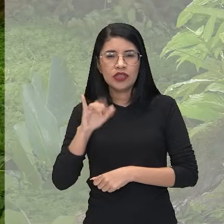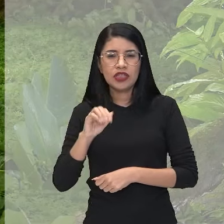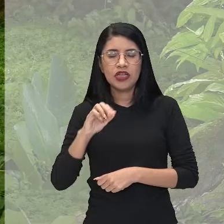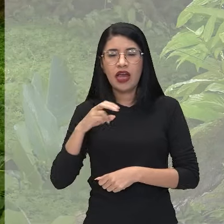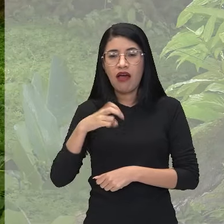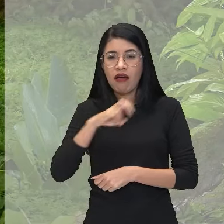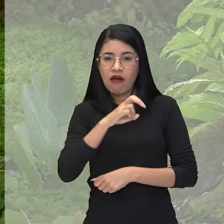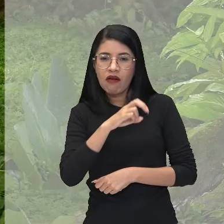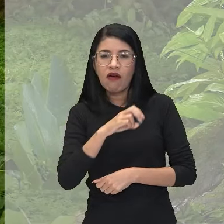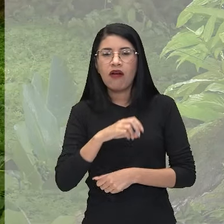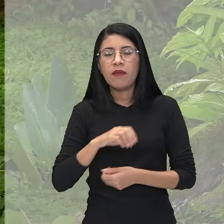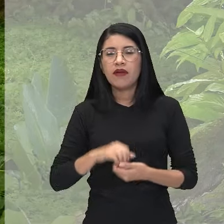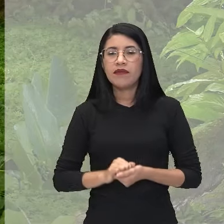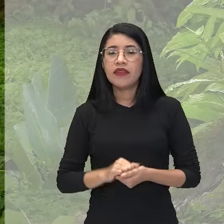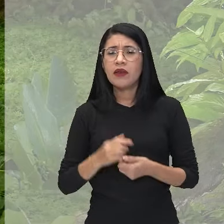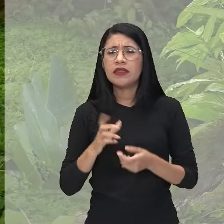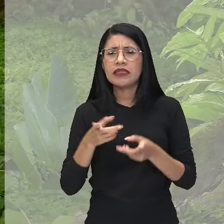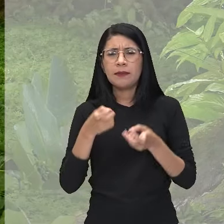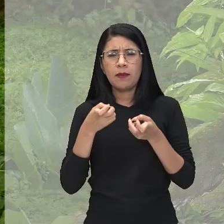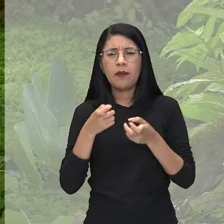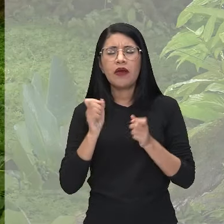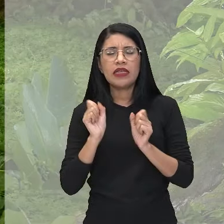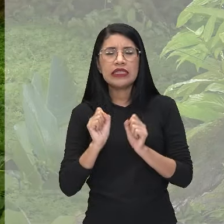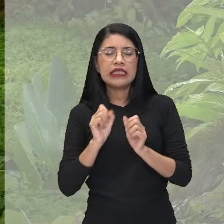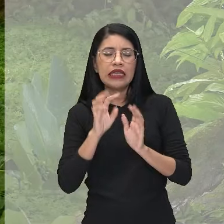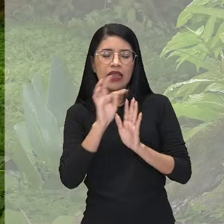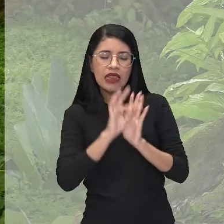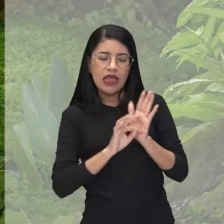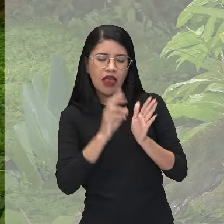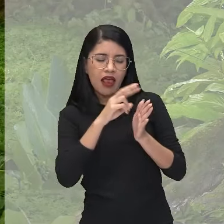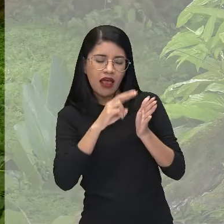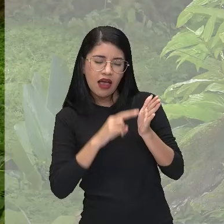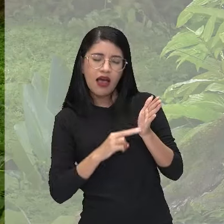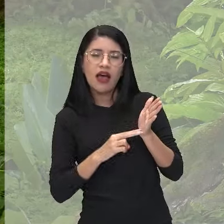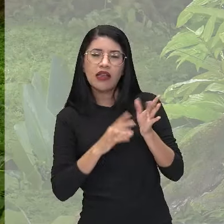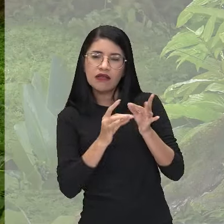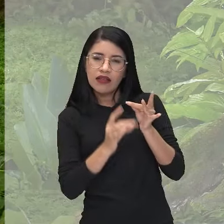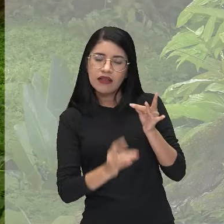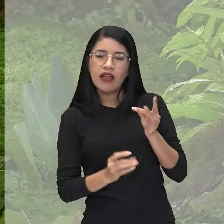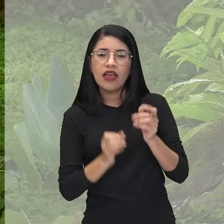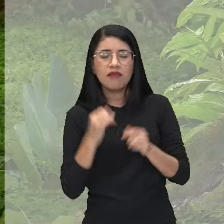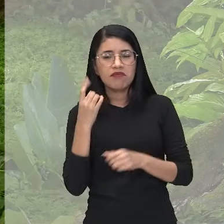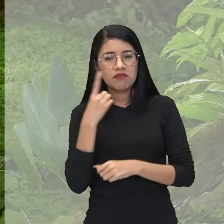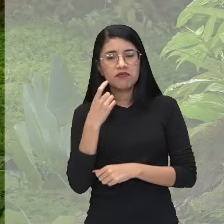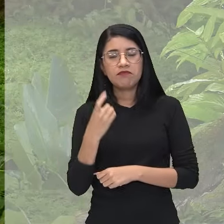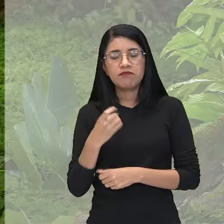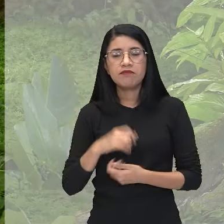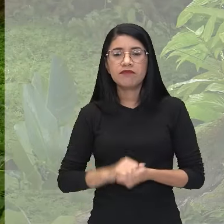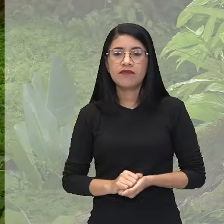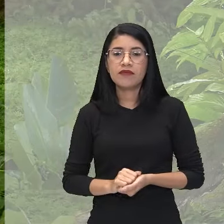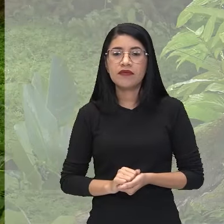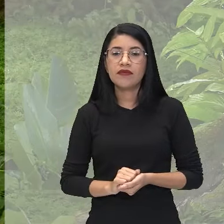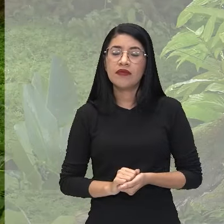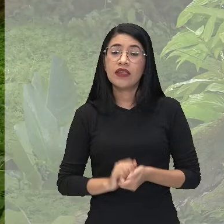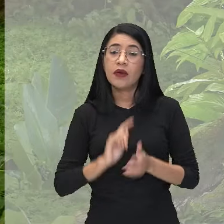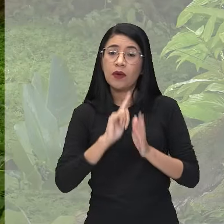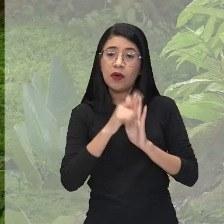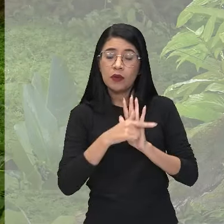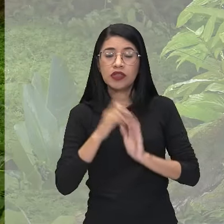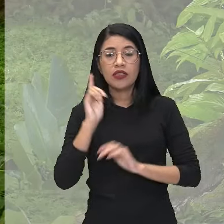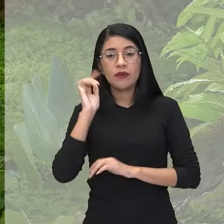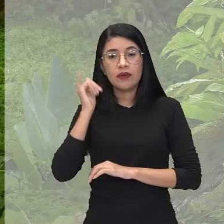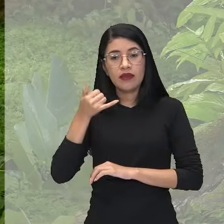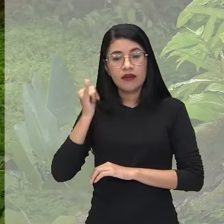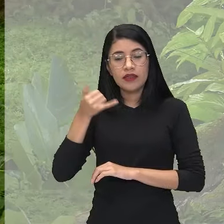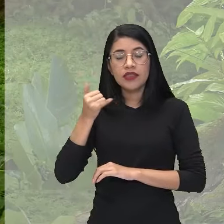muito legal, se vocês tiverem a oportunidade de ler na íntegra, seria bem interessante. E aí nós estamos diante de um gênero narrativo,